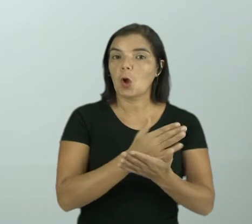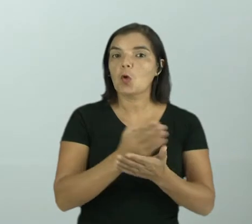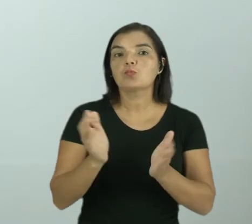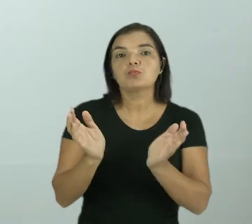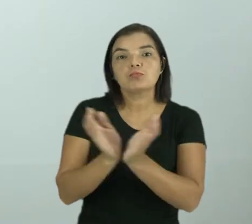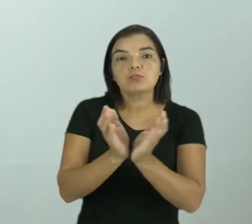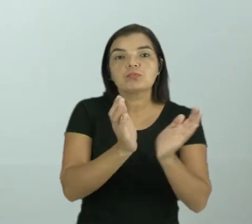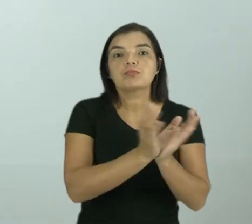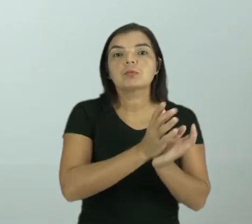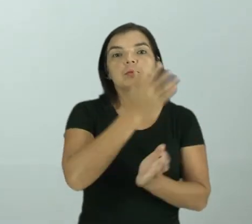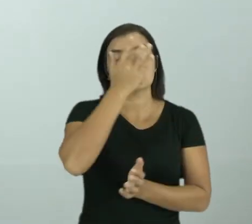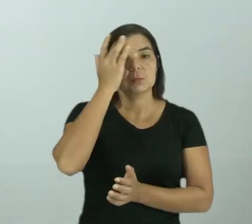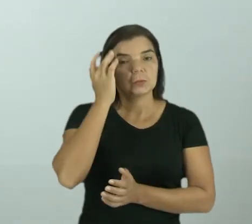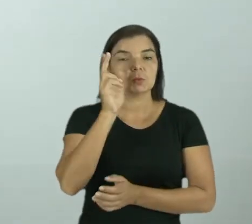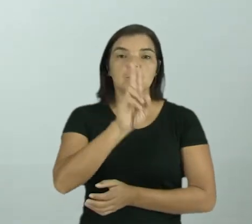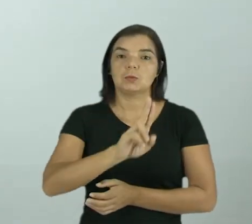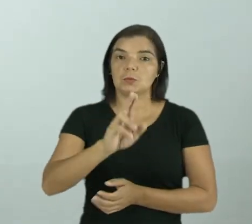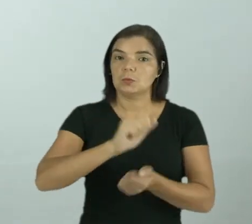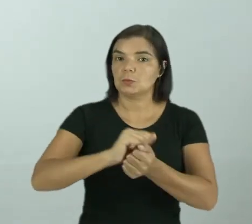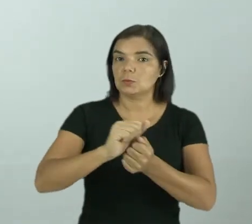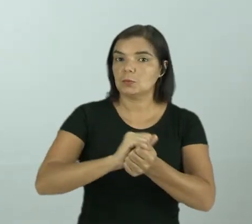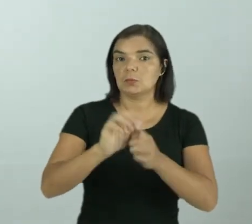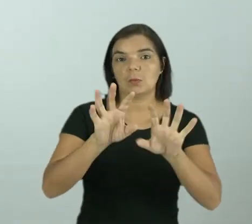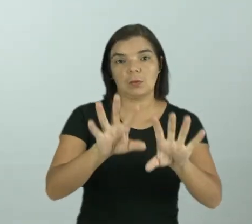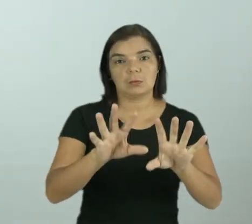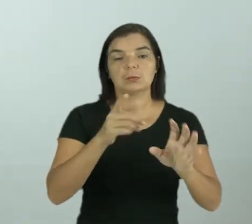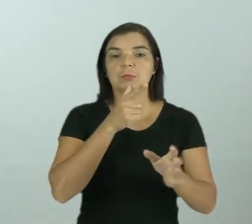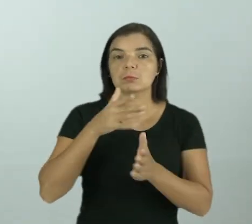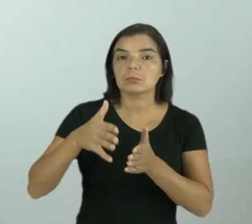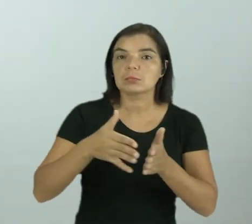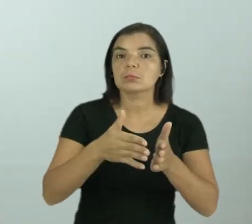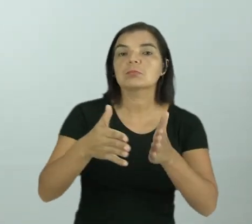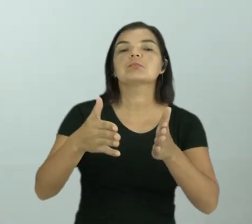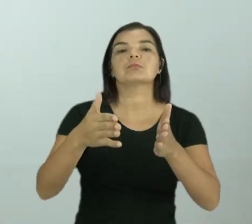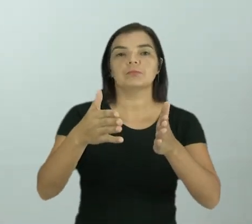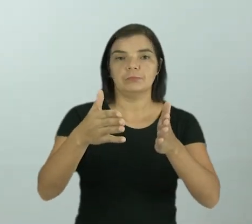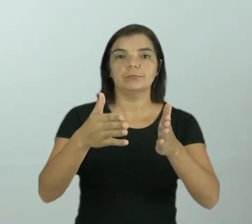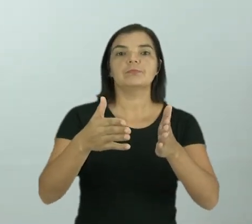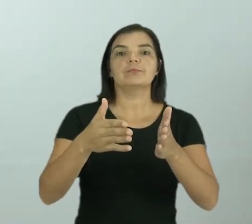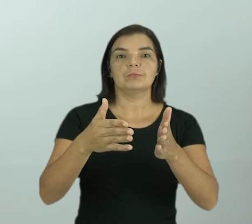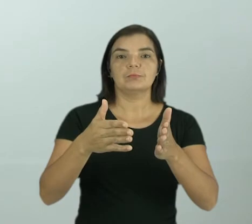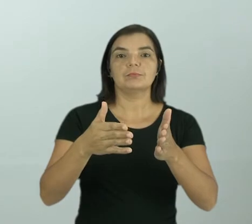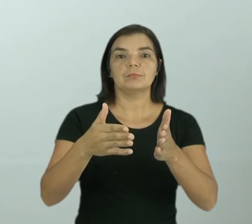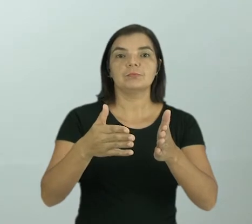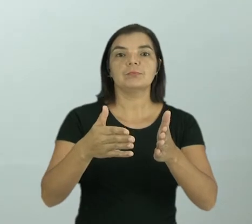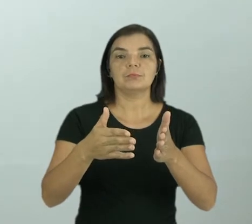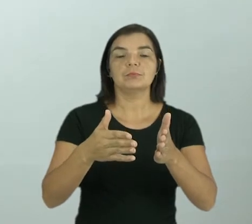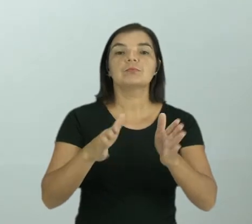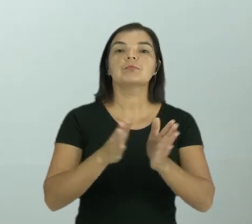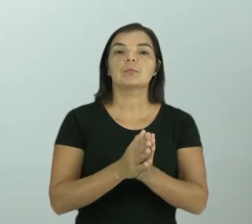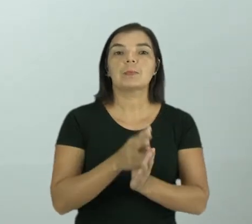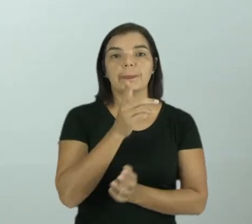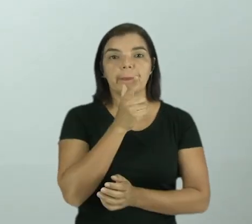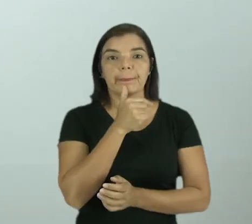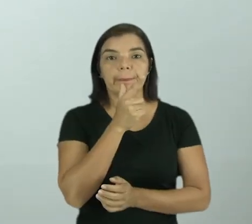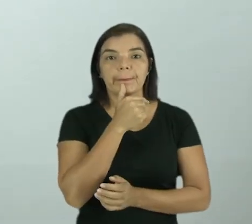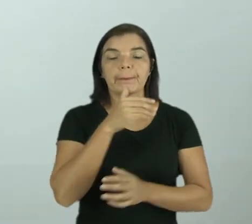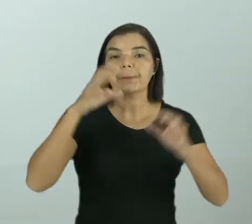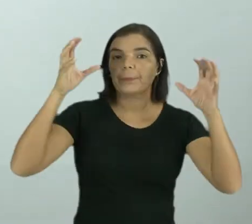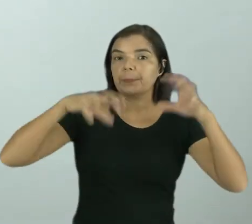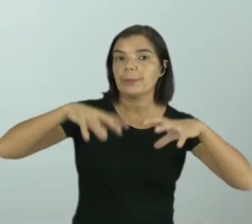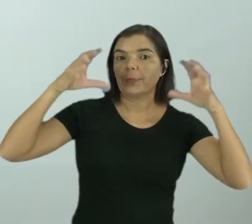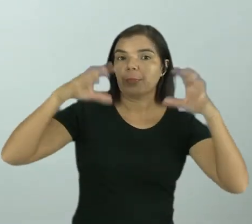comunidades, algumas pessoas que lavam suas roupas nos rios, no açude, em represas de água. Quando